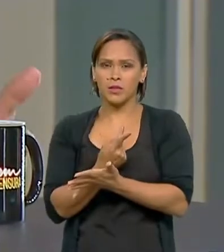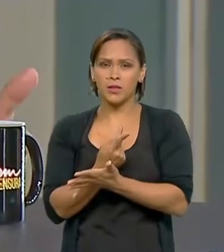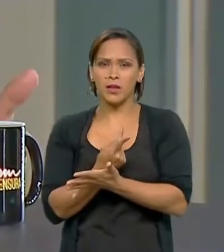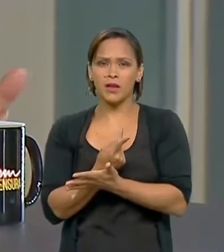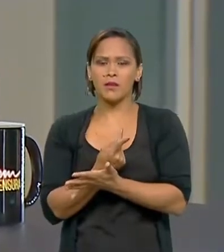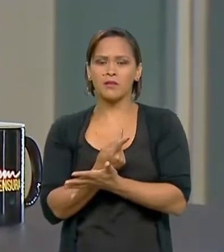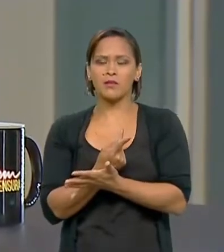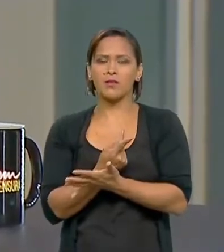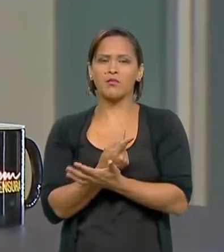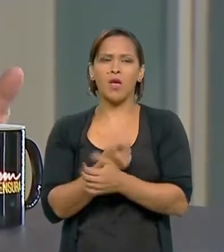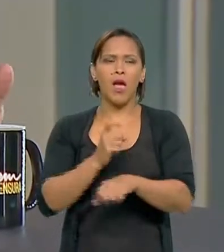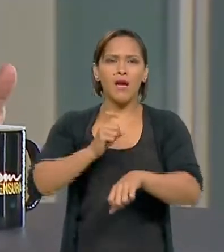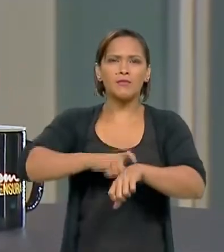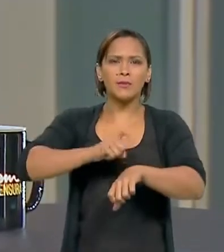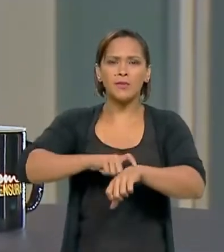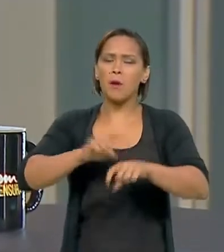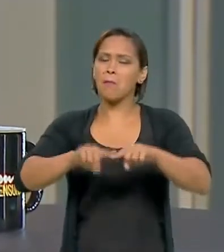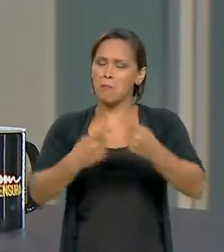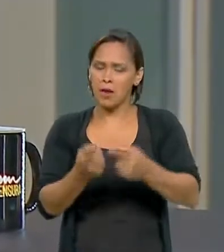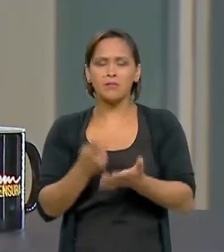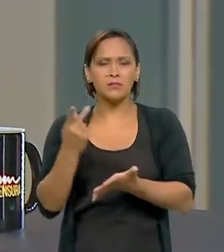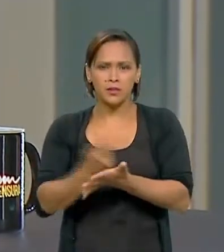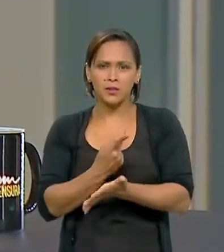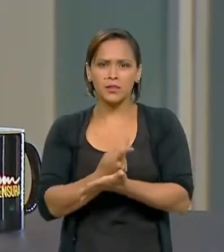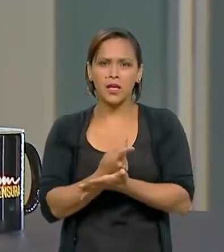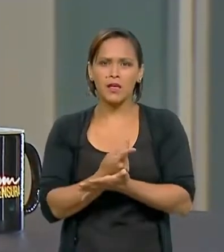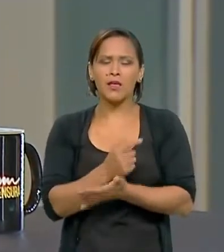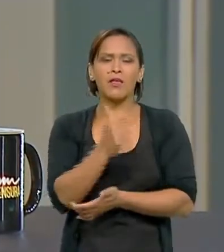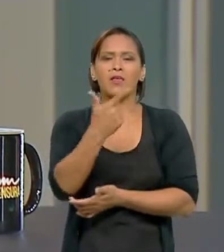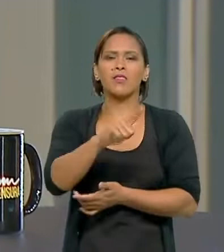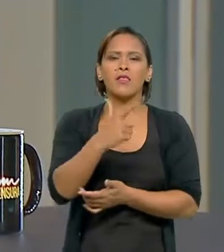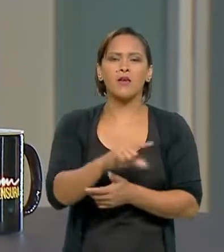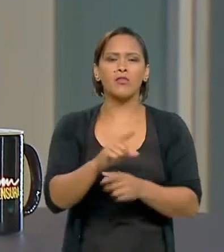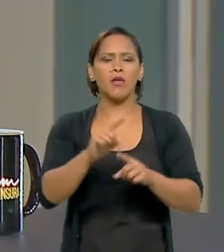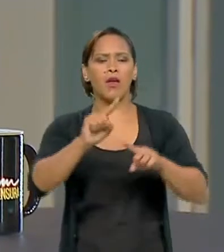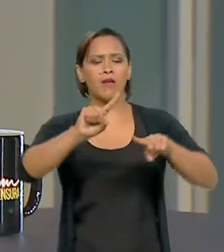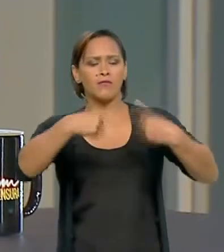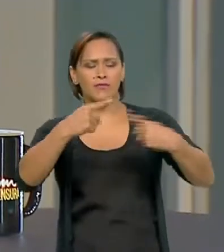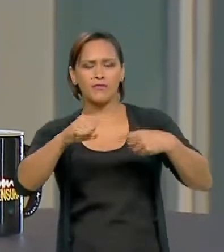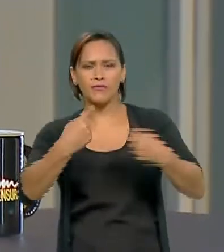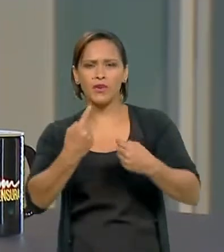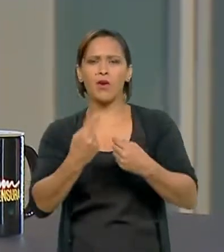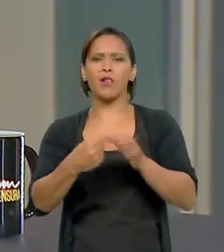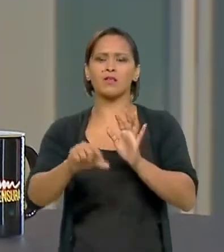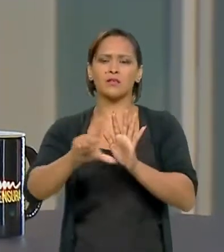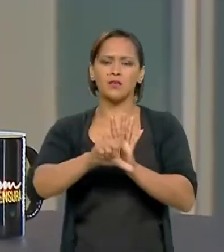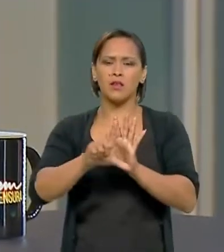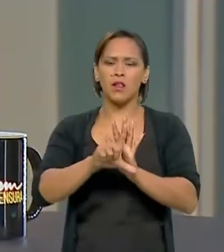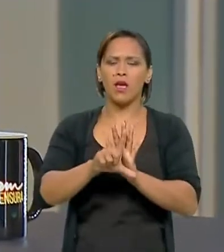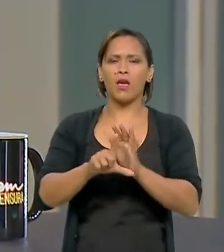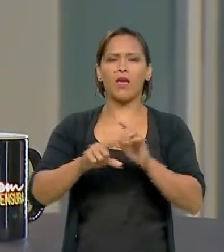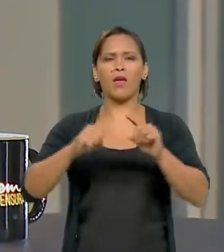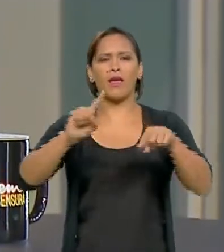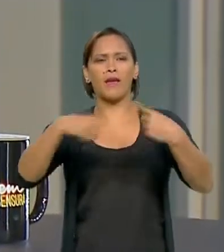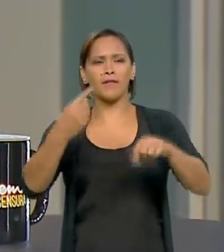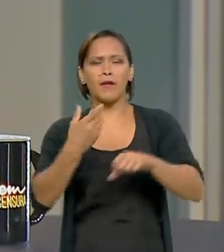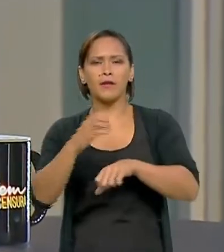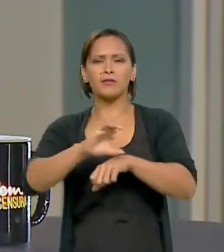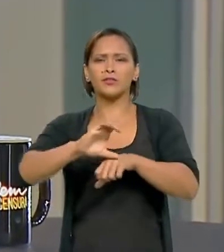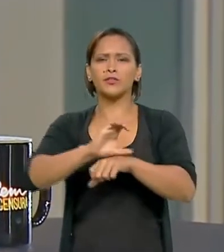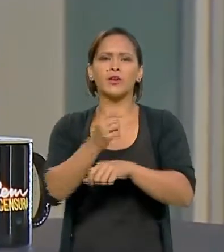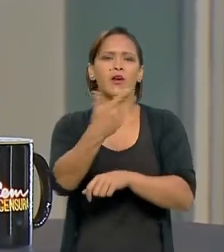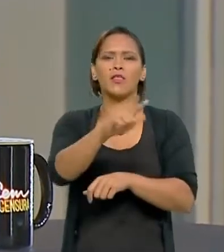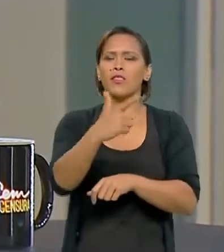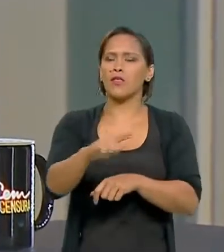Não acontece toda hora. Mas é comum, não houve nenhuma violação do posicionamento de